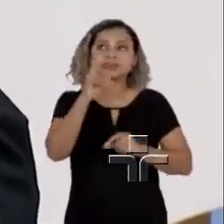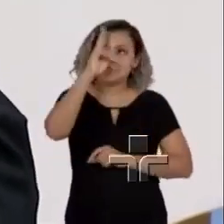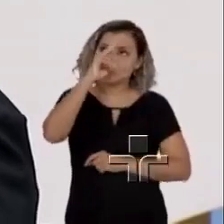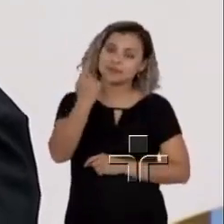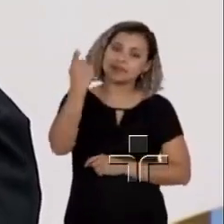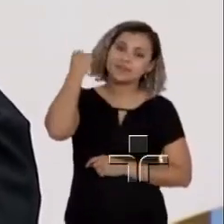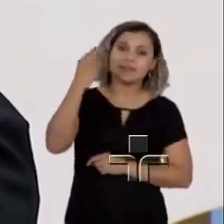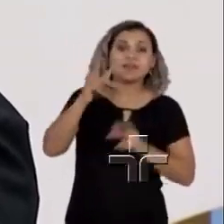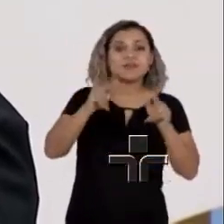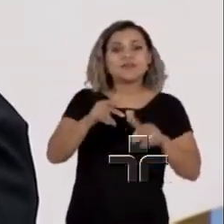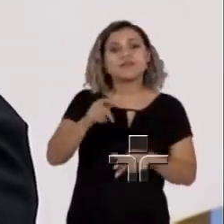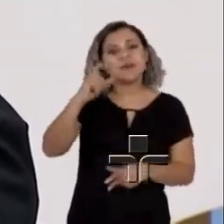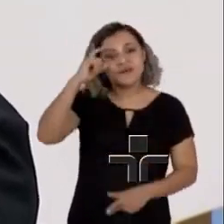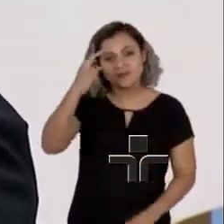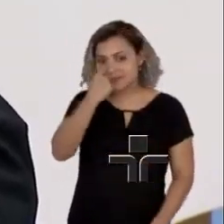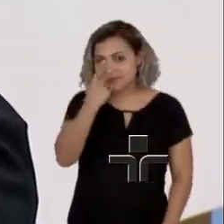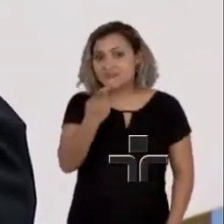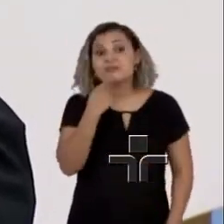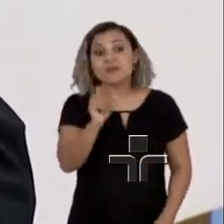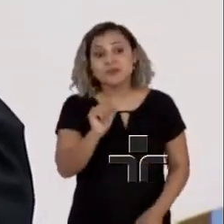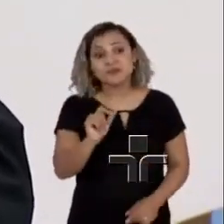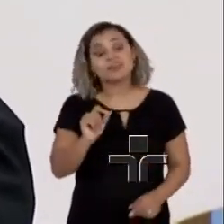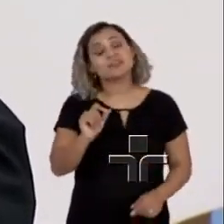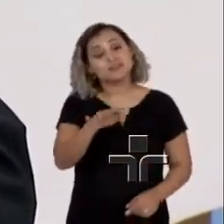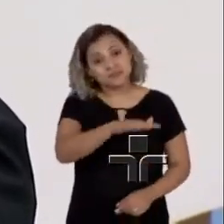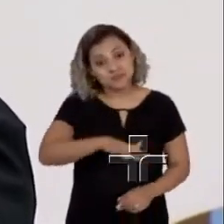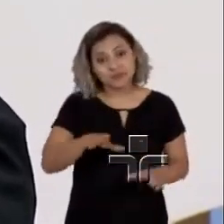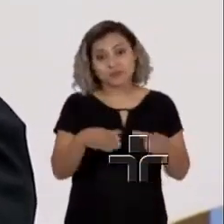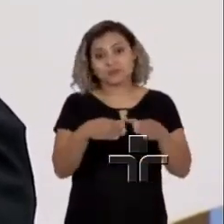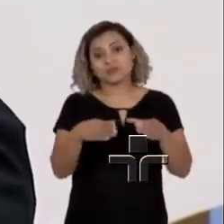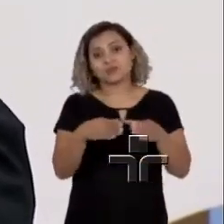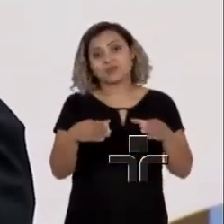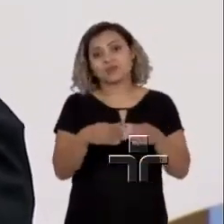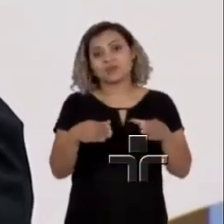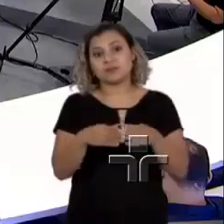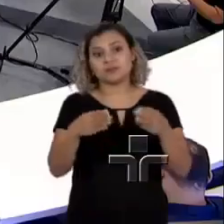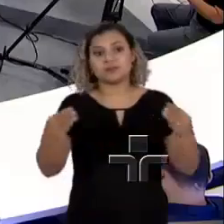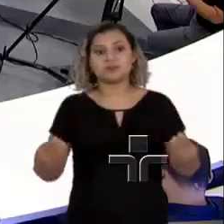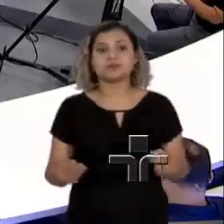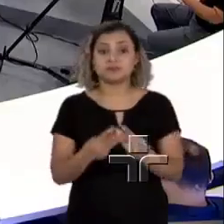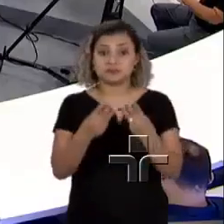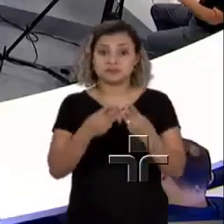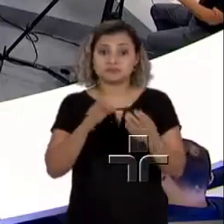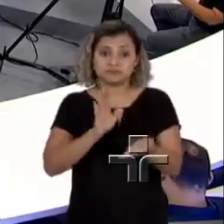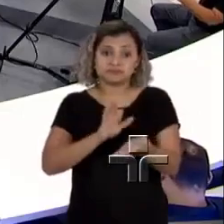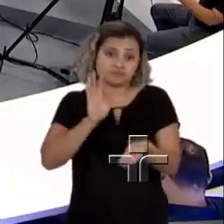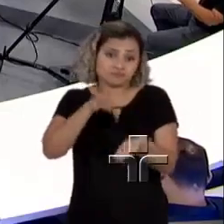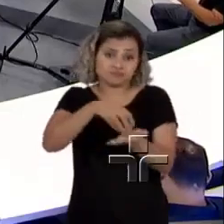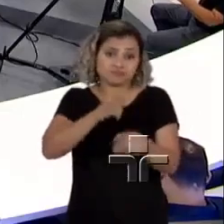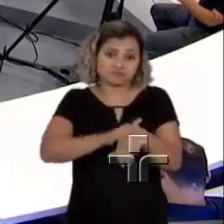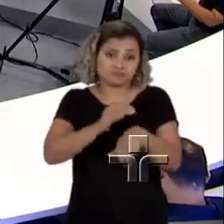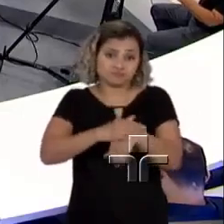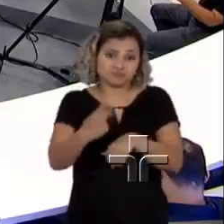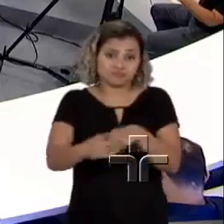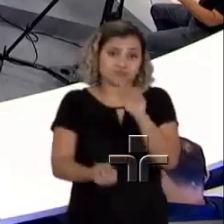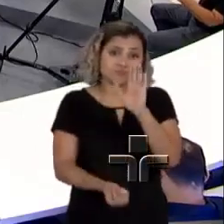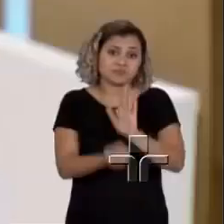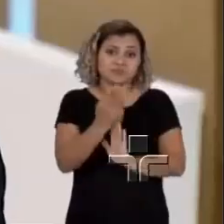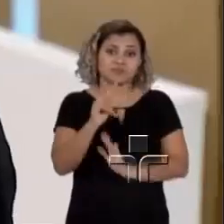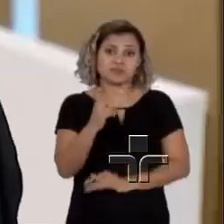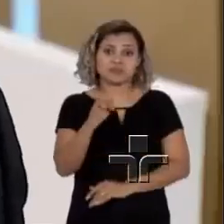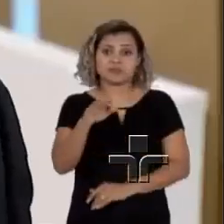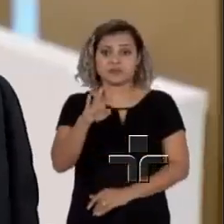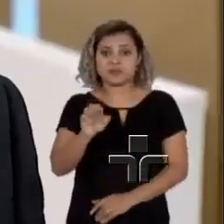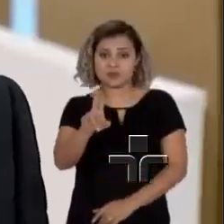o Pondé, a comunidade hebraica produziu, não é? Perfeito. Voltando à tua questão, Bárbara,